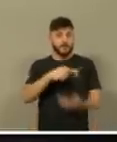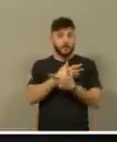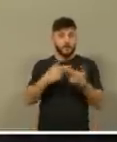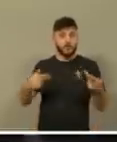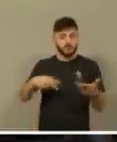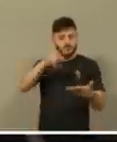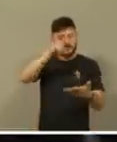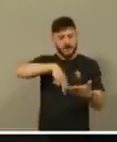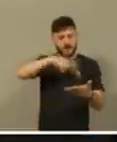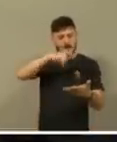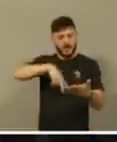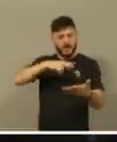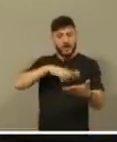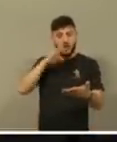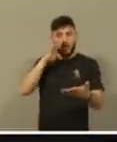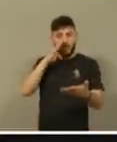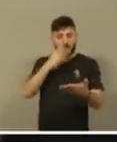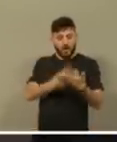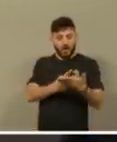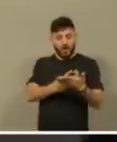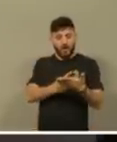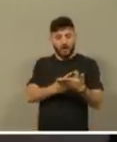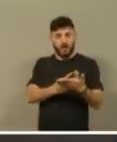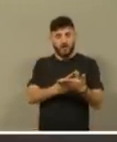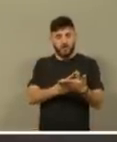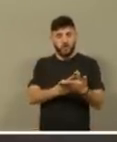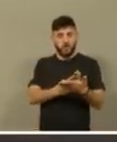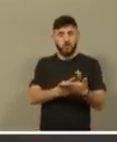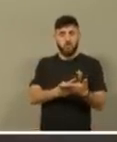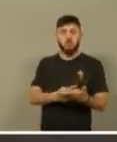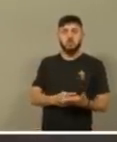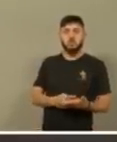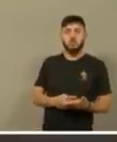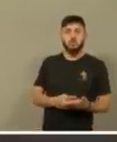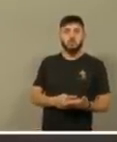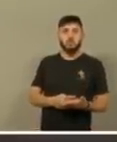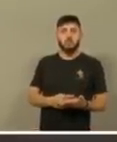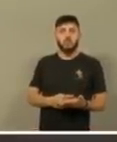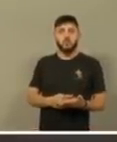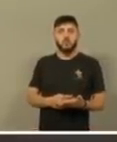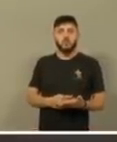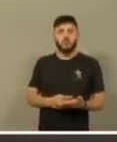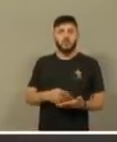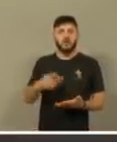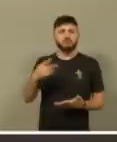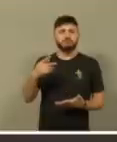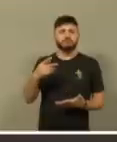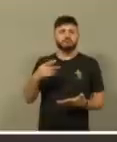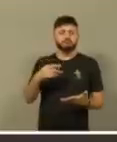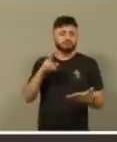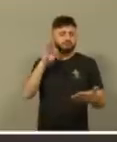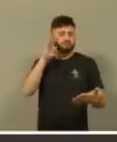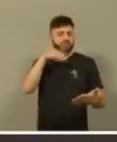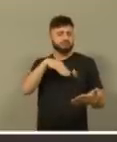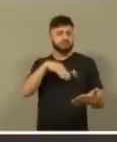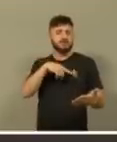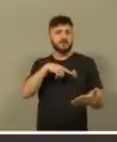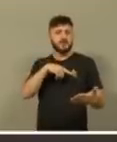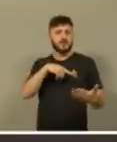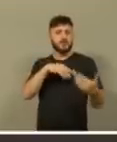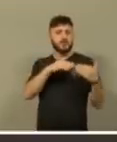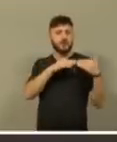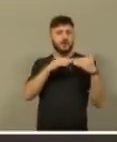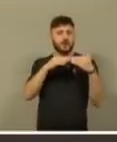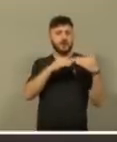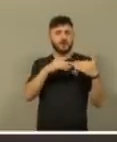que me chama muita atenção, muito obrigado Fernando, tem um texto, me chama atenção, só uma analogia, você sabe que a gente trabalha